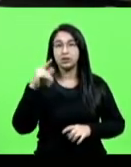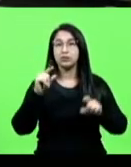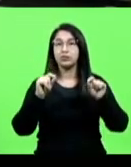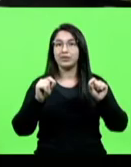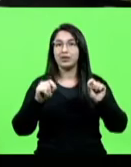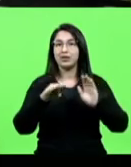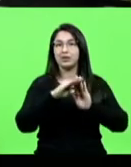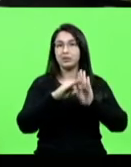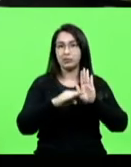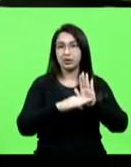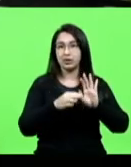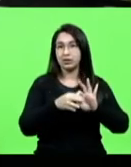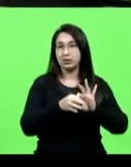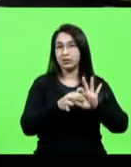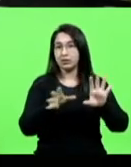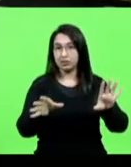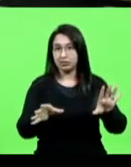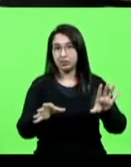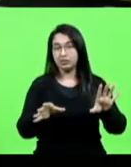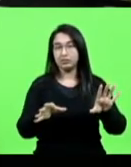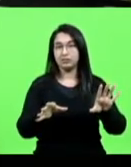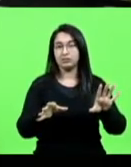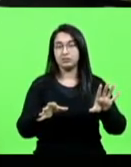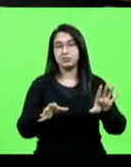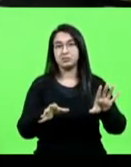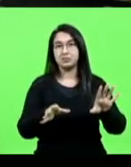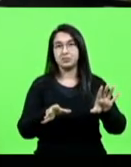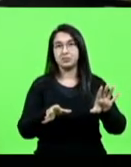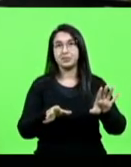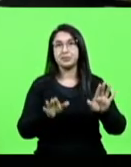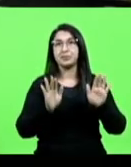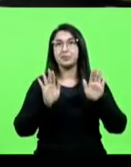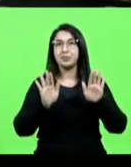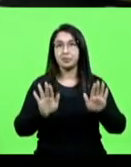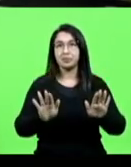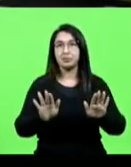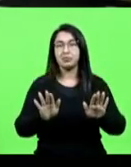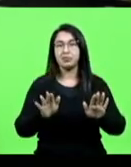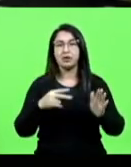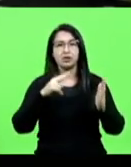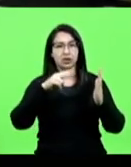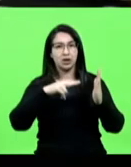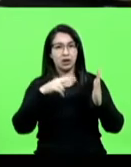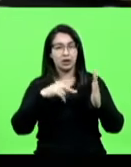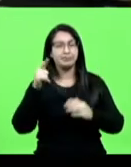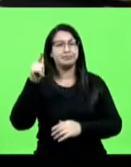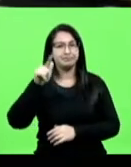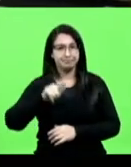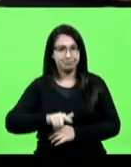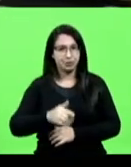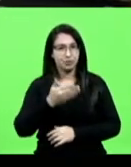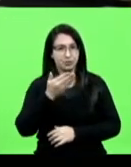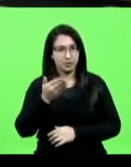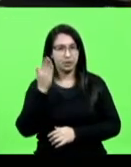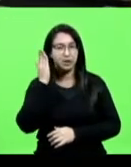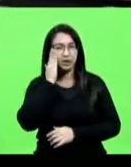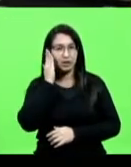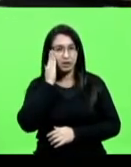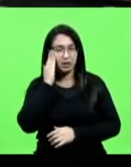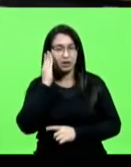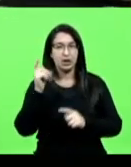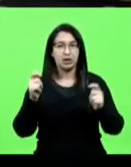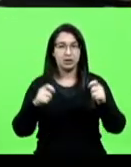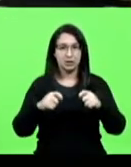autorizativa, mas eu vou ler de novo, para o senhor entender, para que todos possam